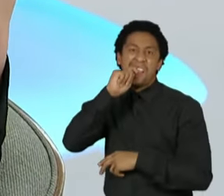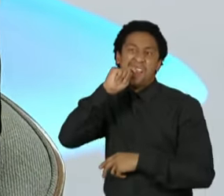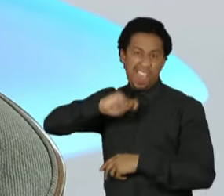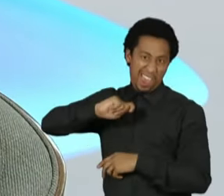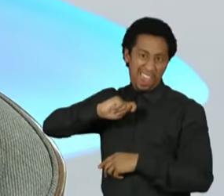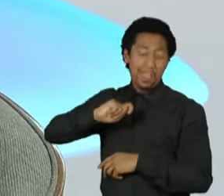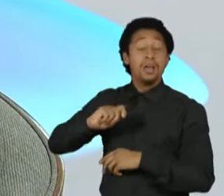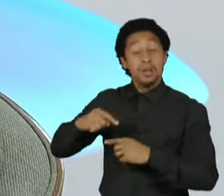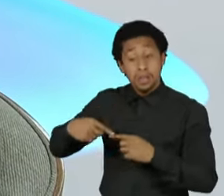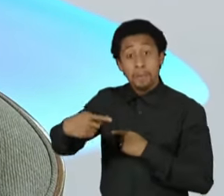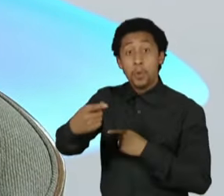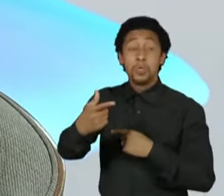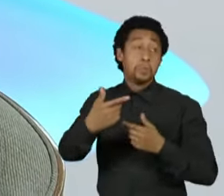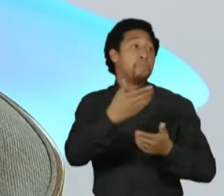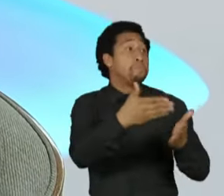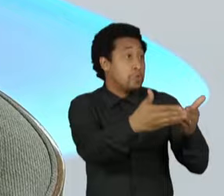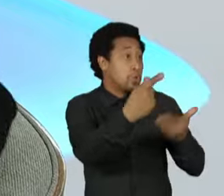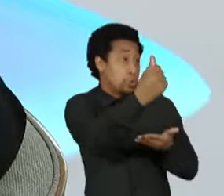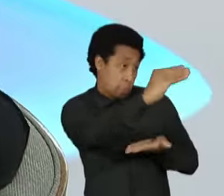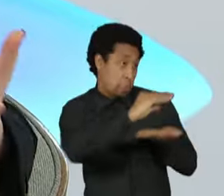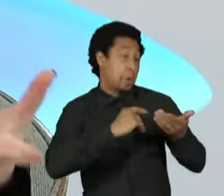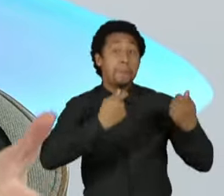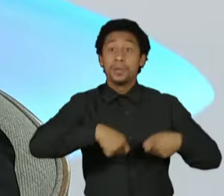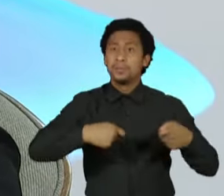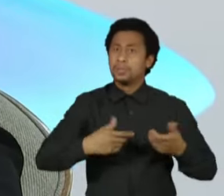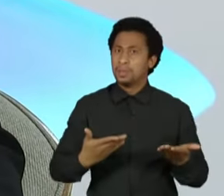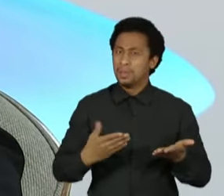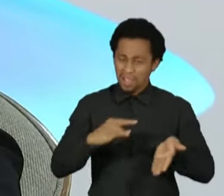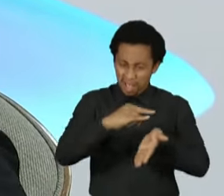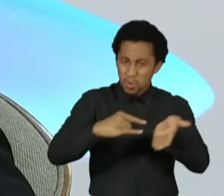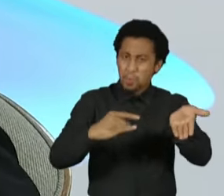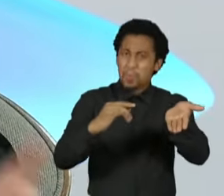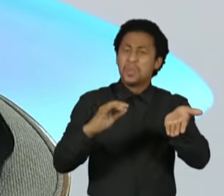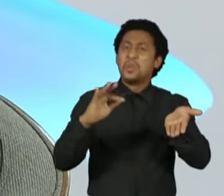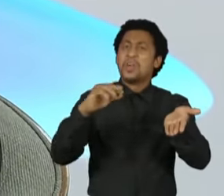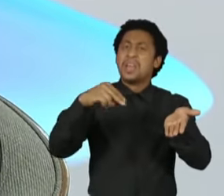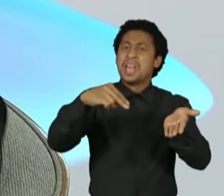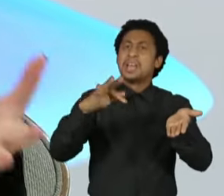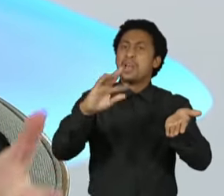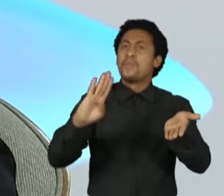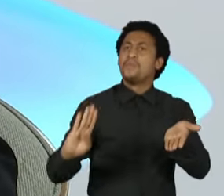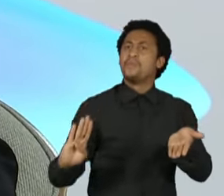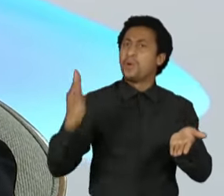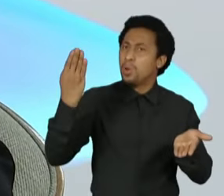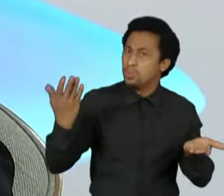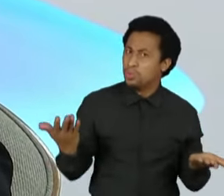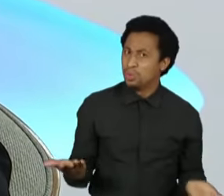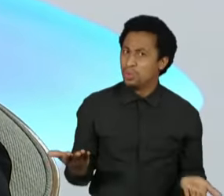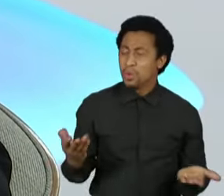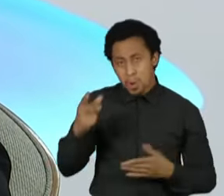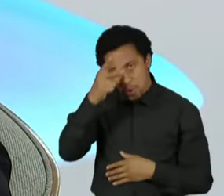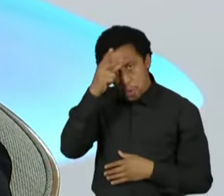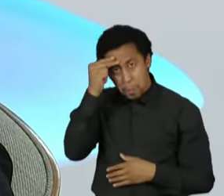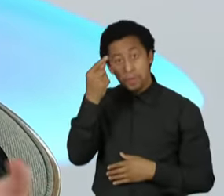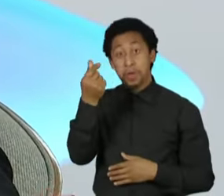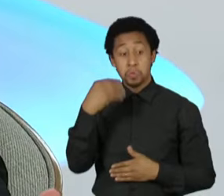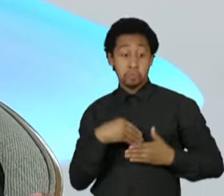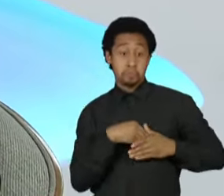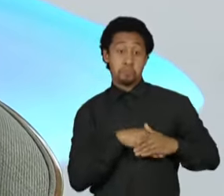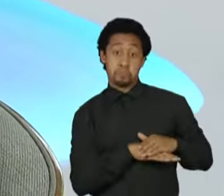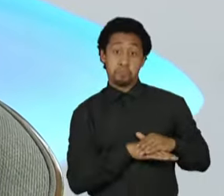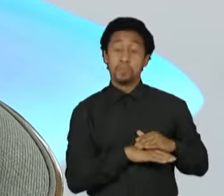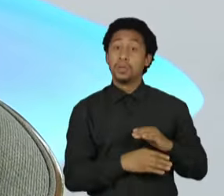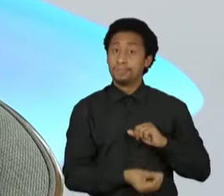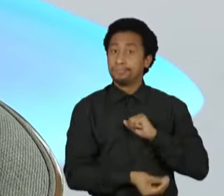falou que fez e não fez, ele pode falsificar uma nota e pode estar embolsando junto com alguns 100% do dinheiro público.